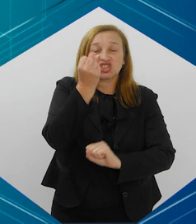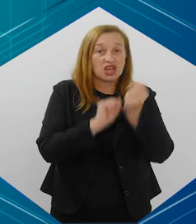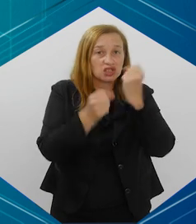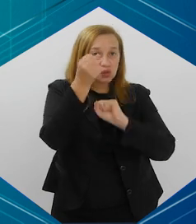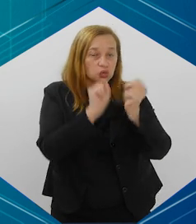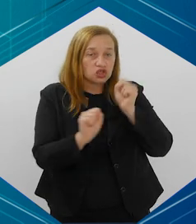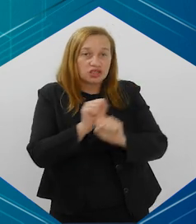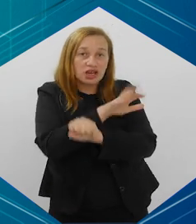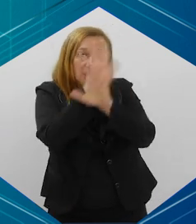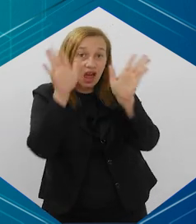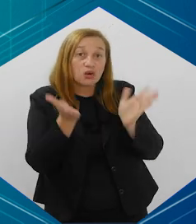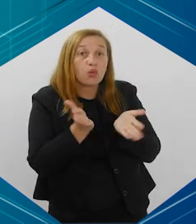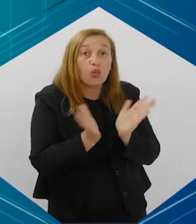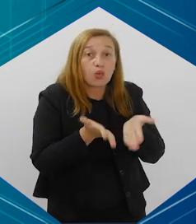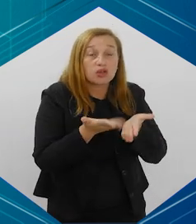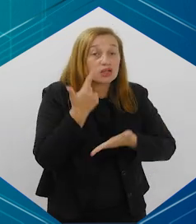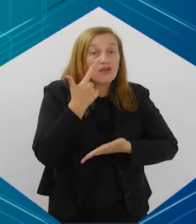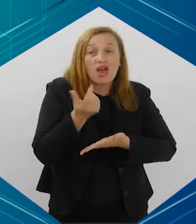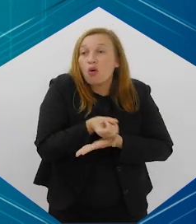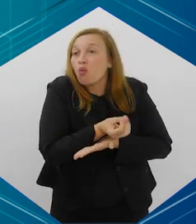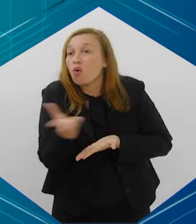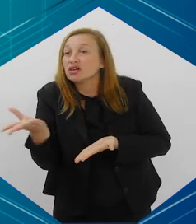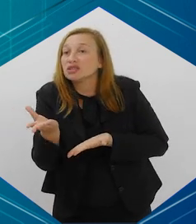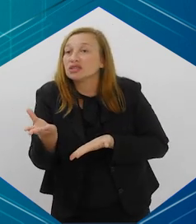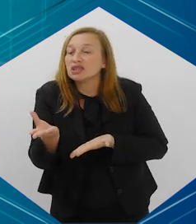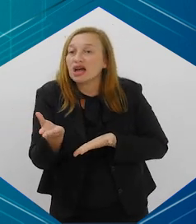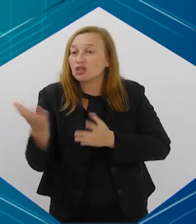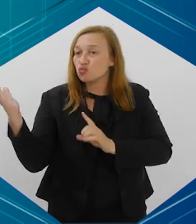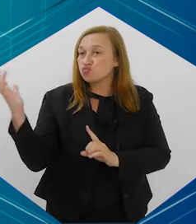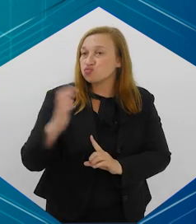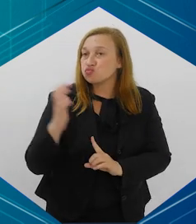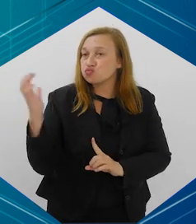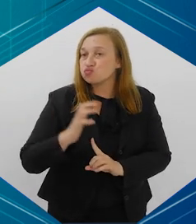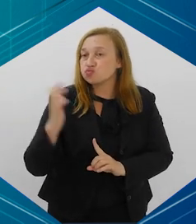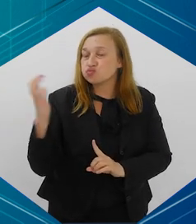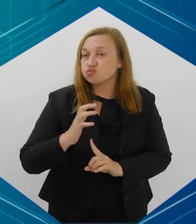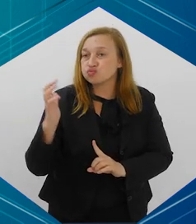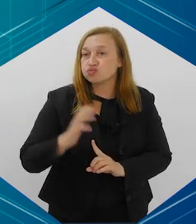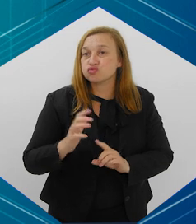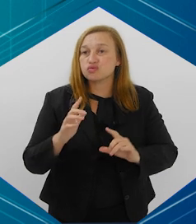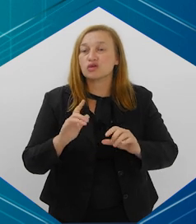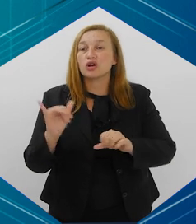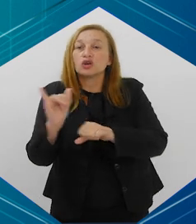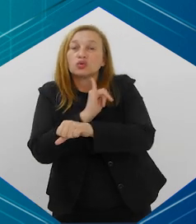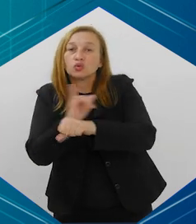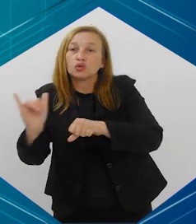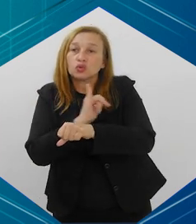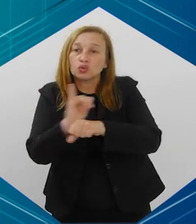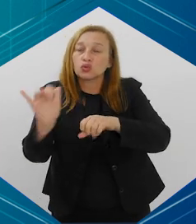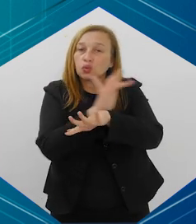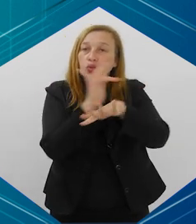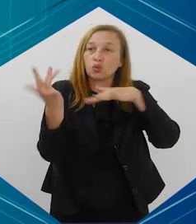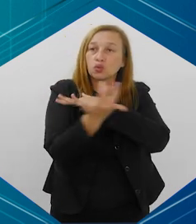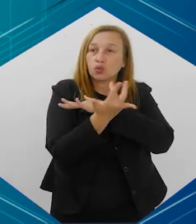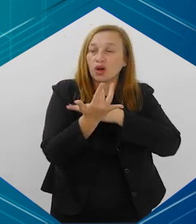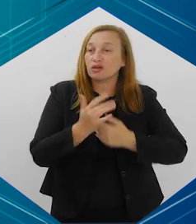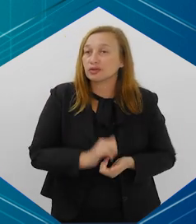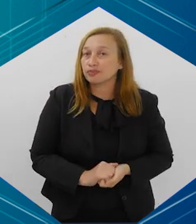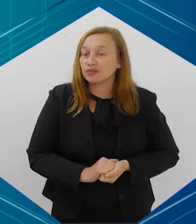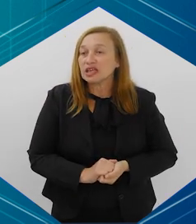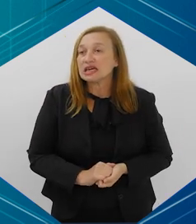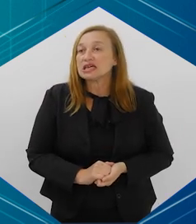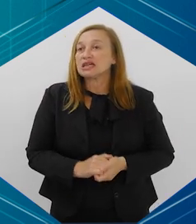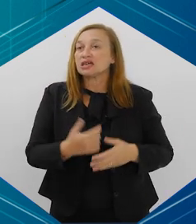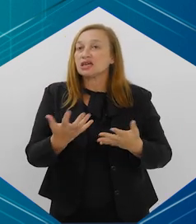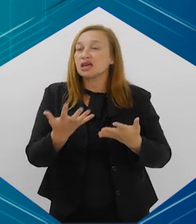estratégia da indústria. Isso é muito claro hoje. Você vê a quantidade de influencers, né? No YouTube, nas redes sociais, etc.,